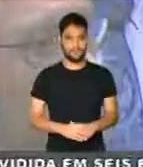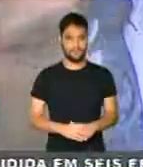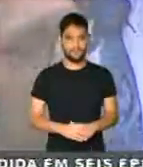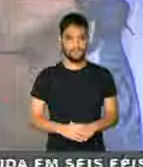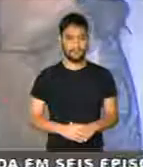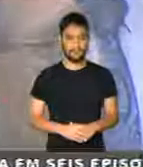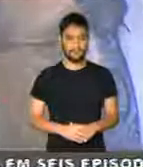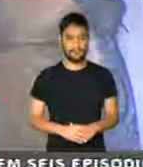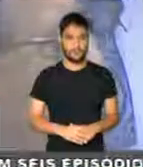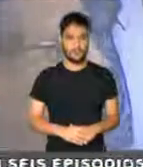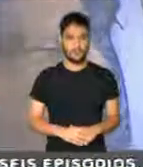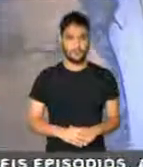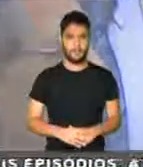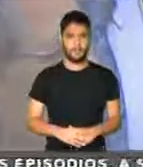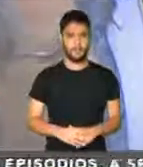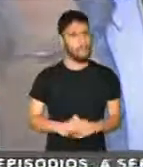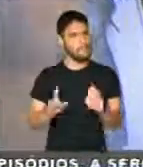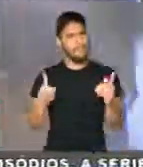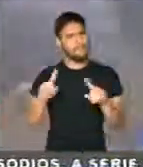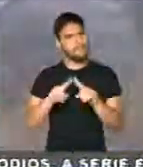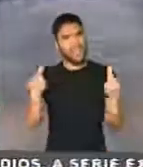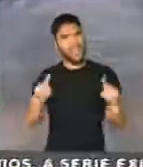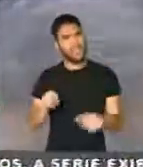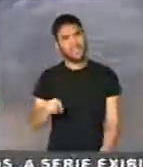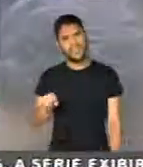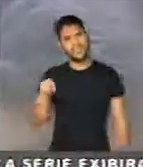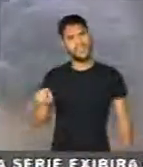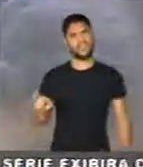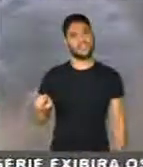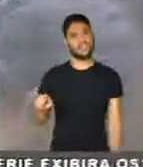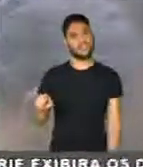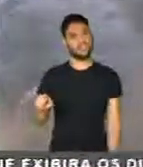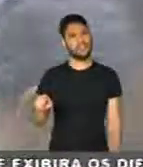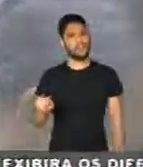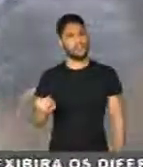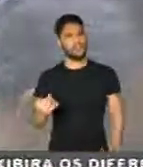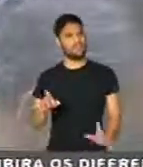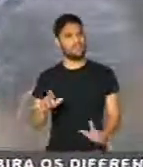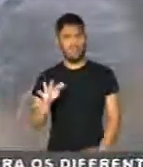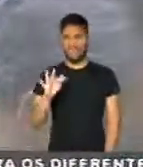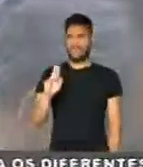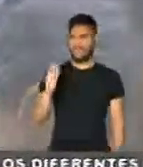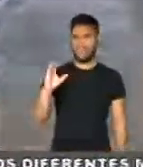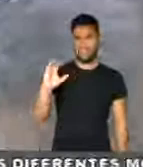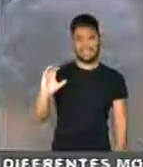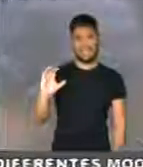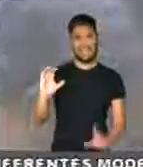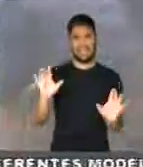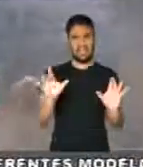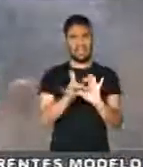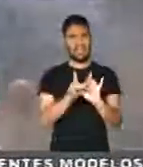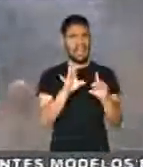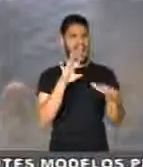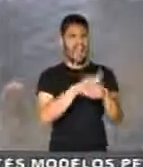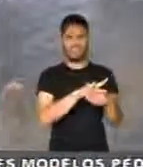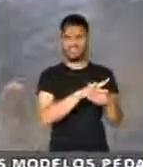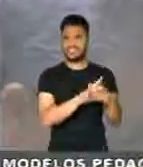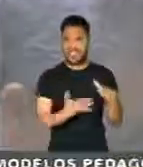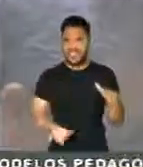Concluí, deputado. Então, mas mesmo assim, vincular a imagem de Fernando Henrique Cardoso à AIDS,